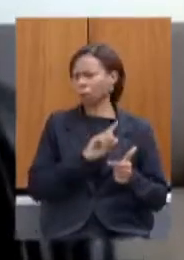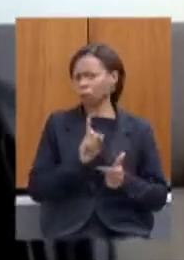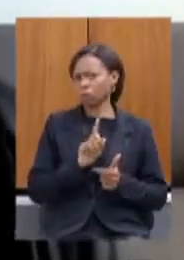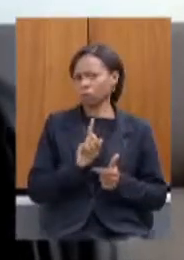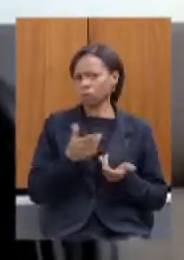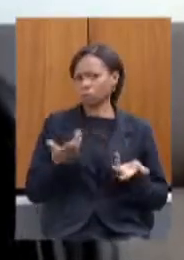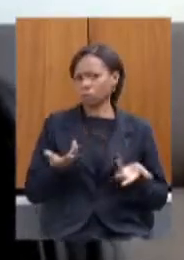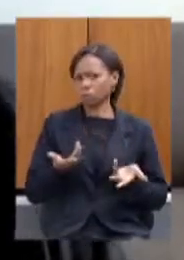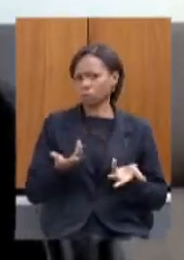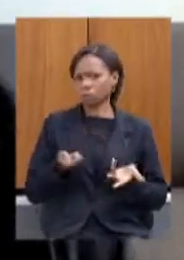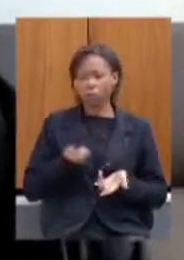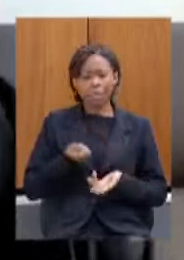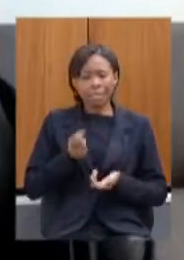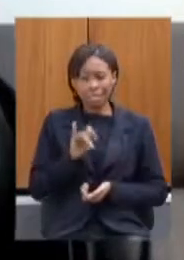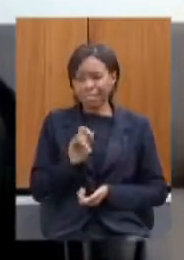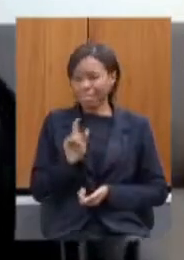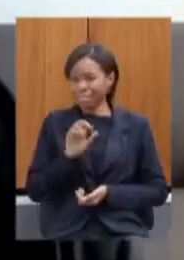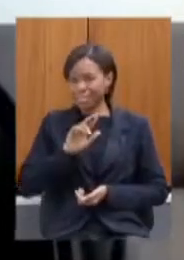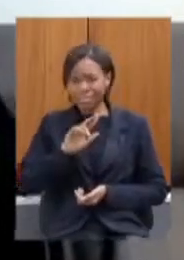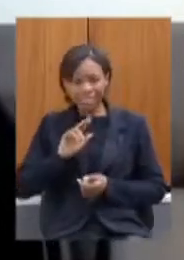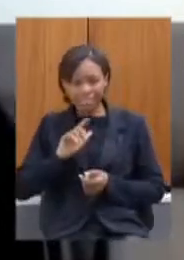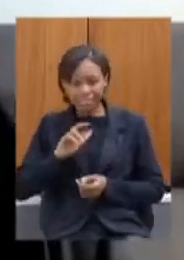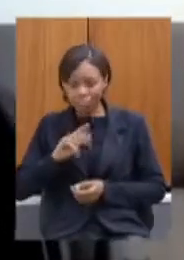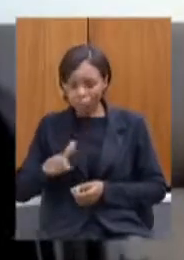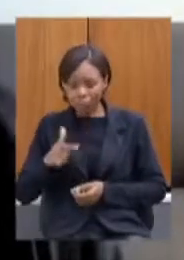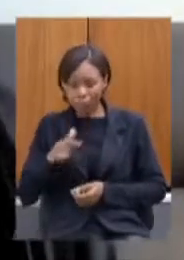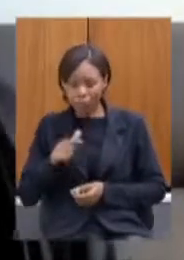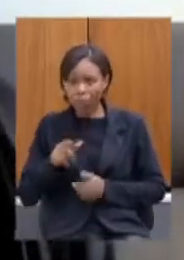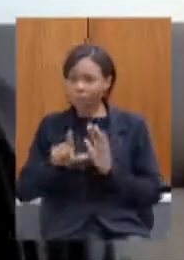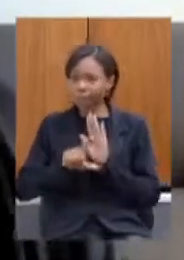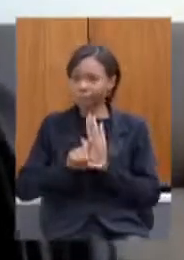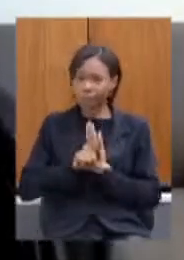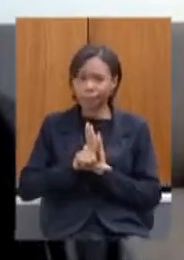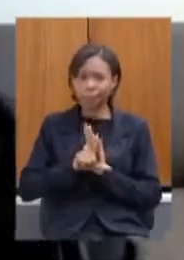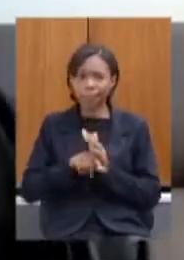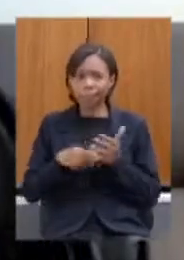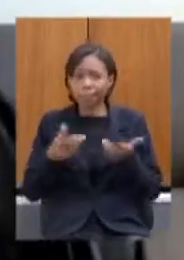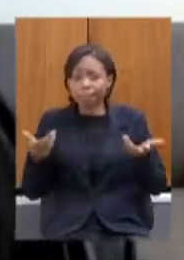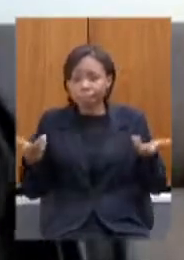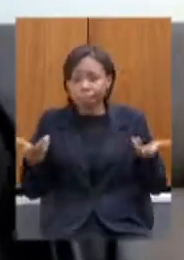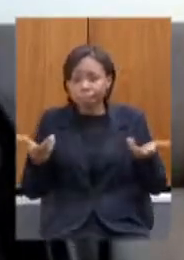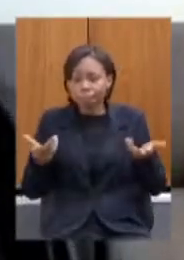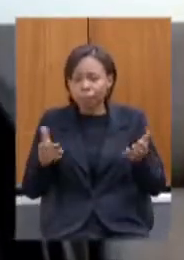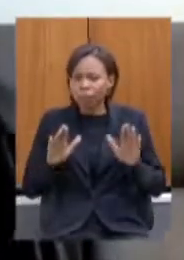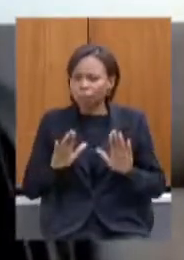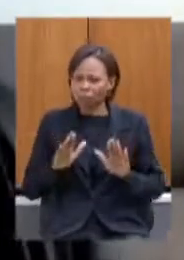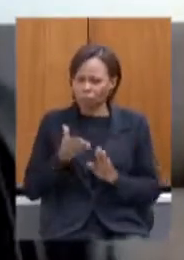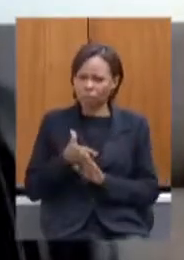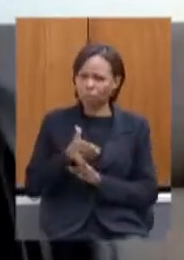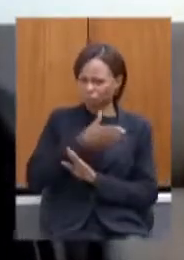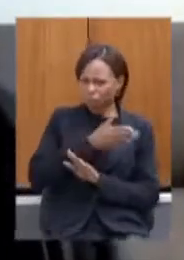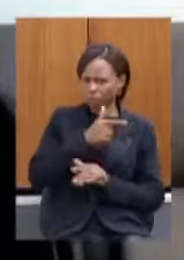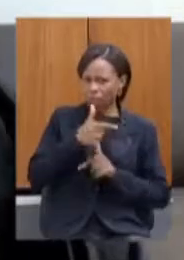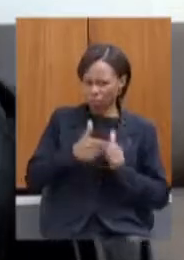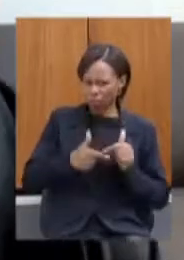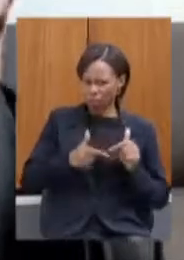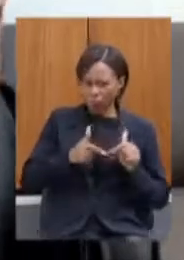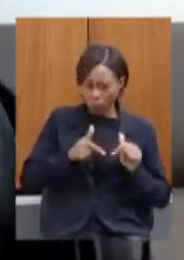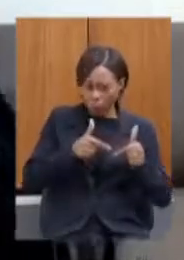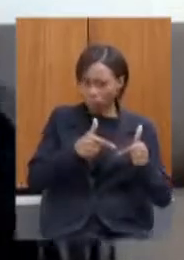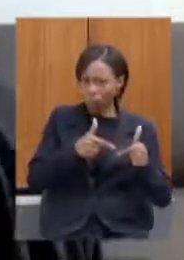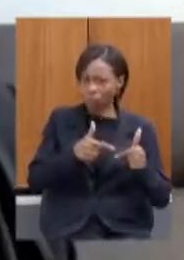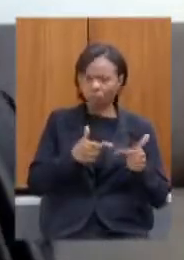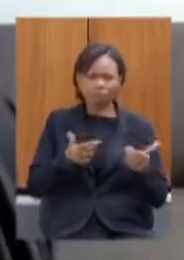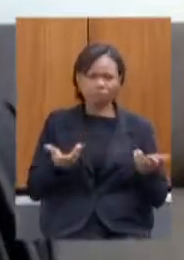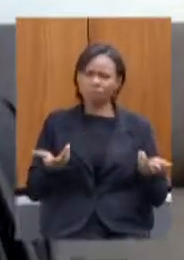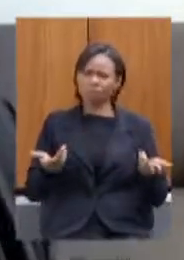enquanto não fizer alguma coisa vá lá vá lá mas o que ficou sinceramente mesmo sabendo que